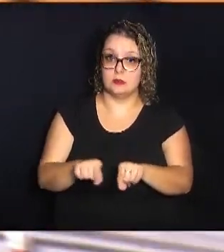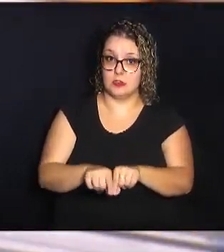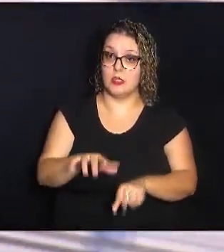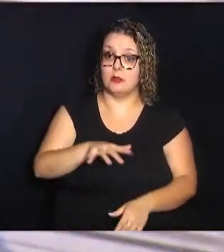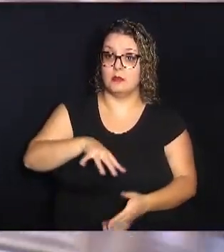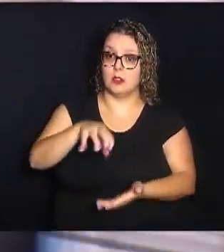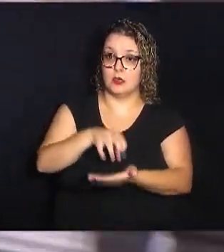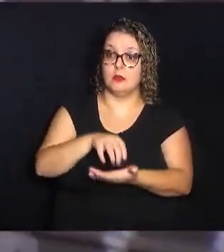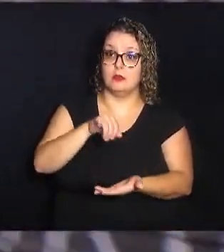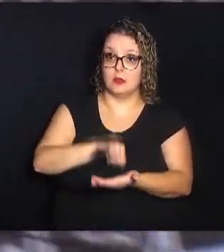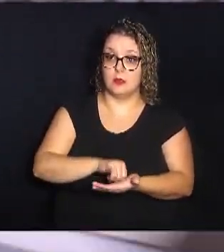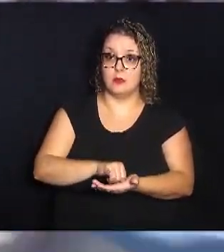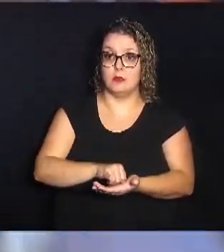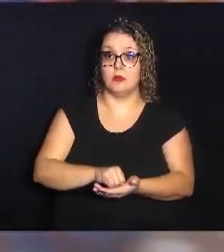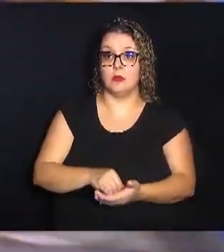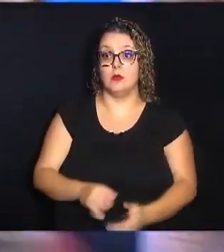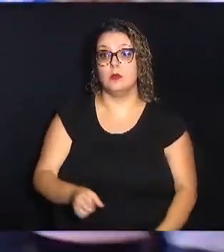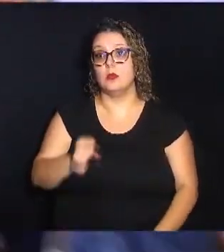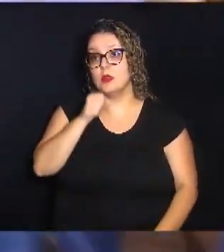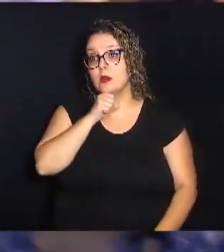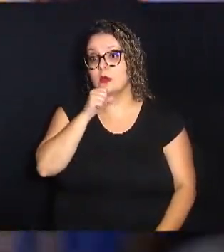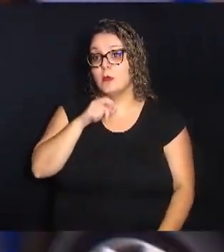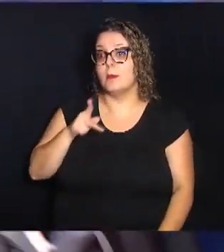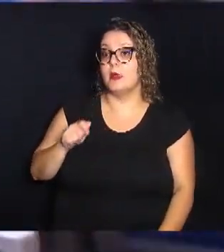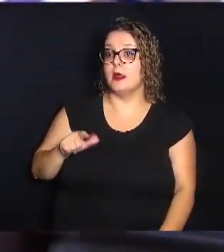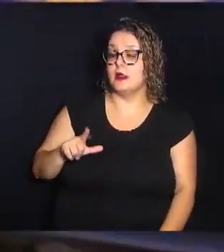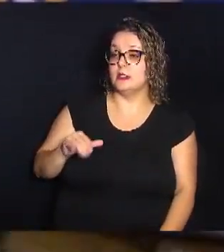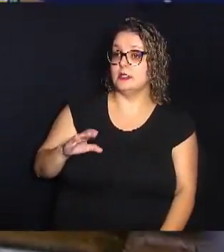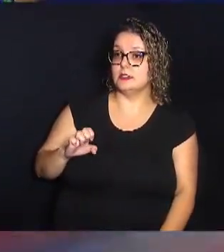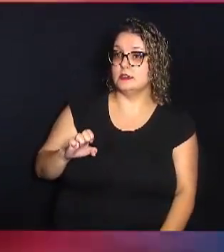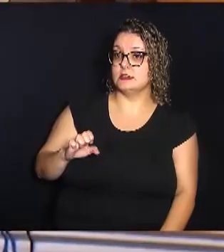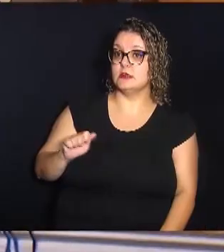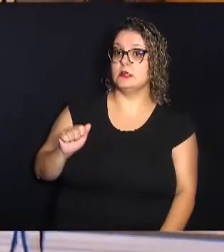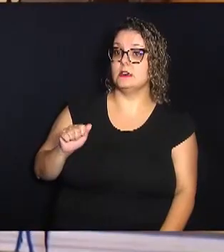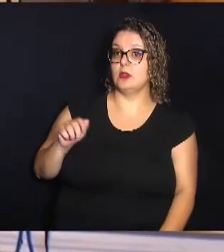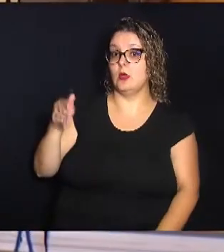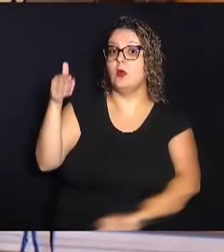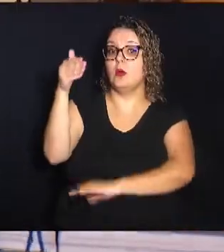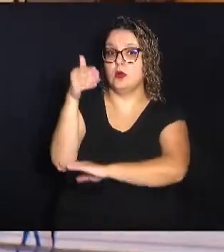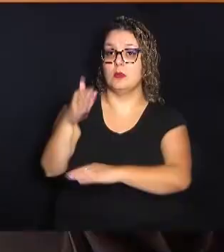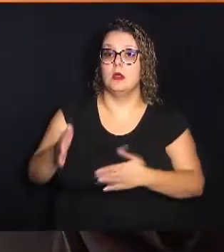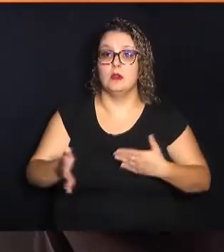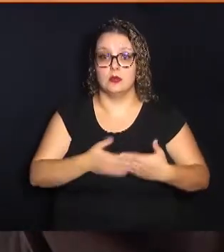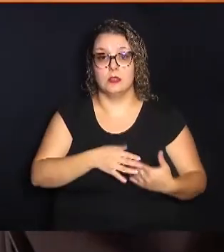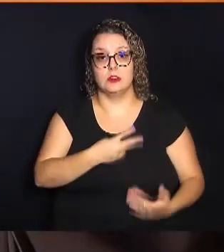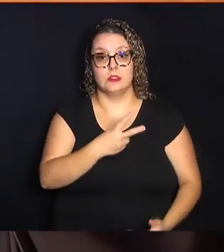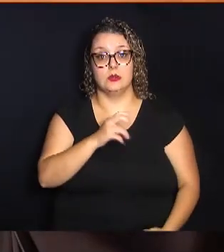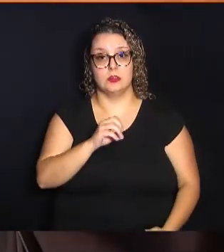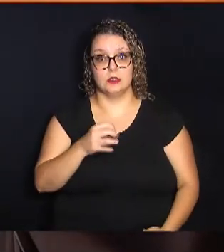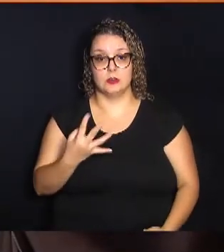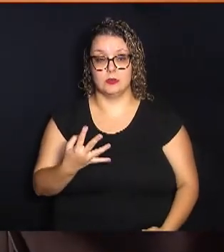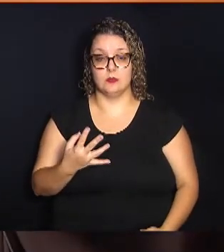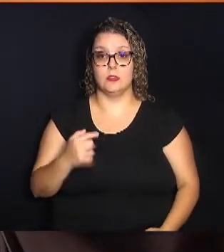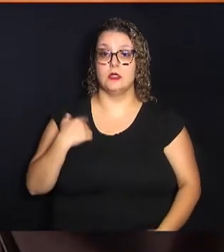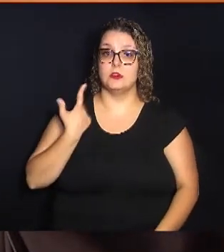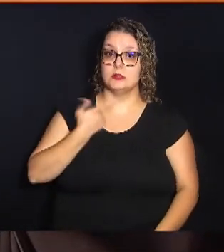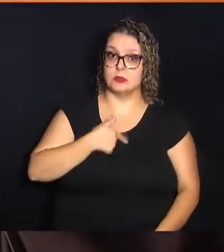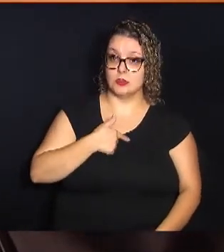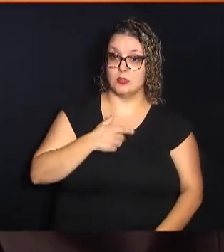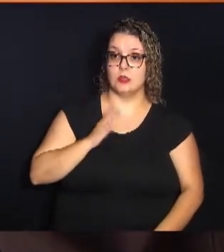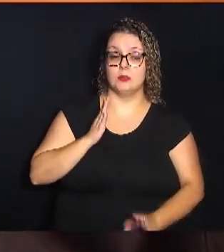central como o antigo Campinas-Palacehotel, que está fechado desde 2004. A gente cruza a